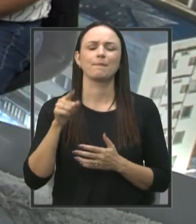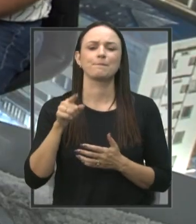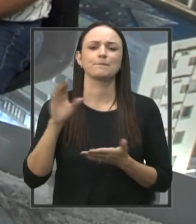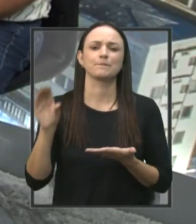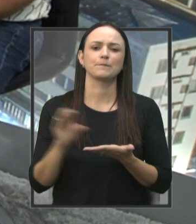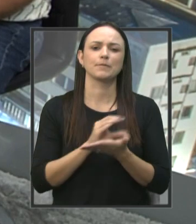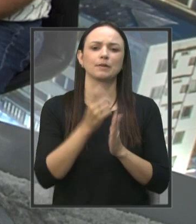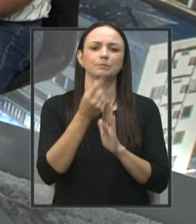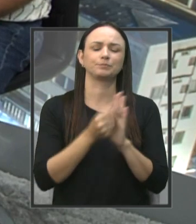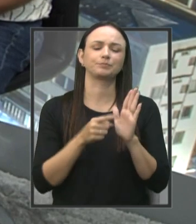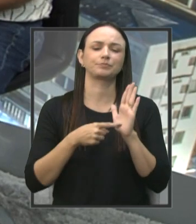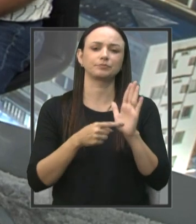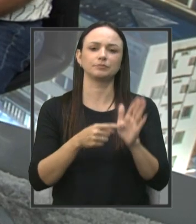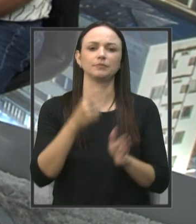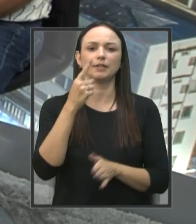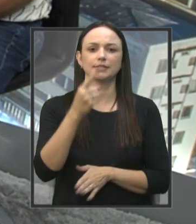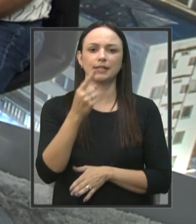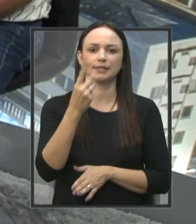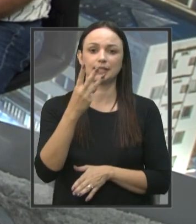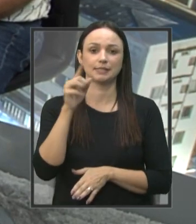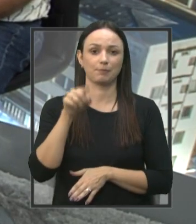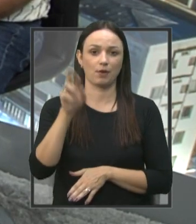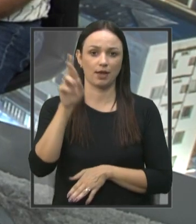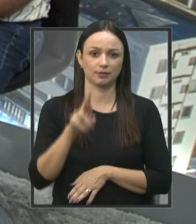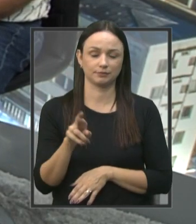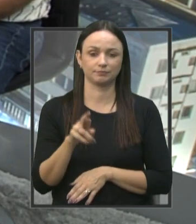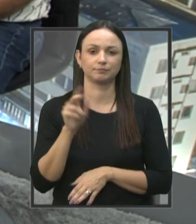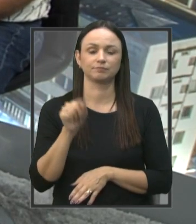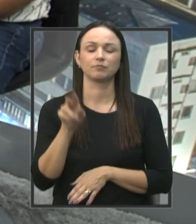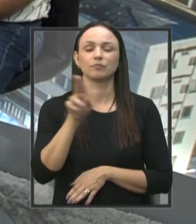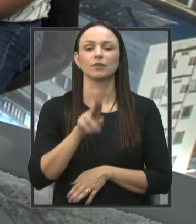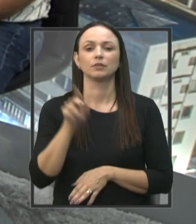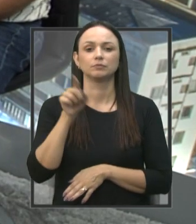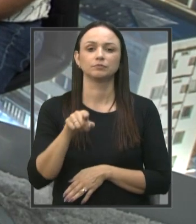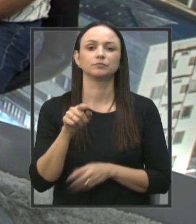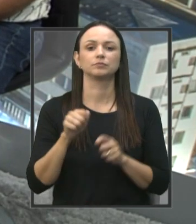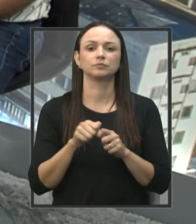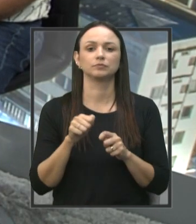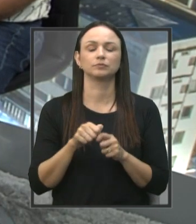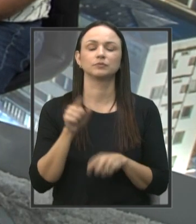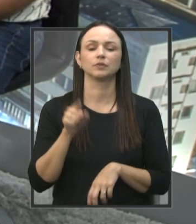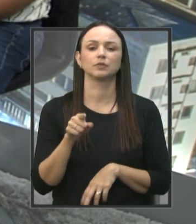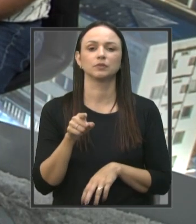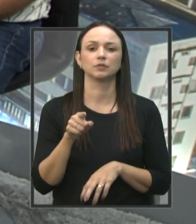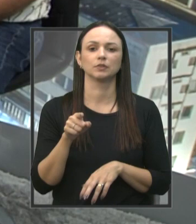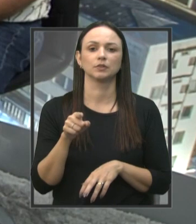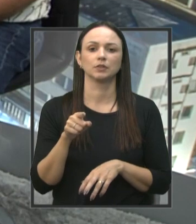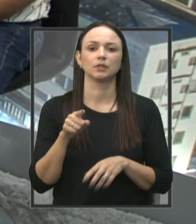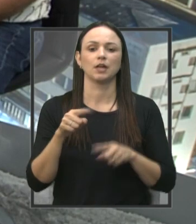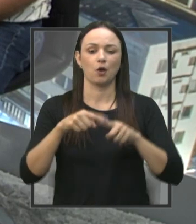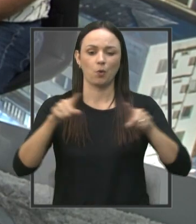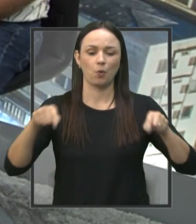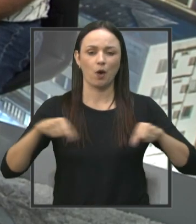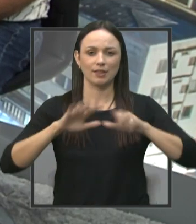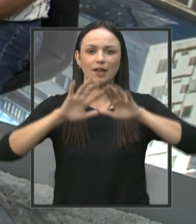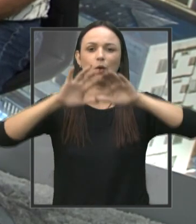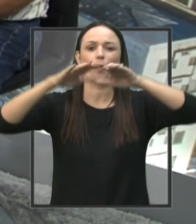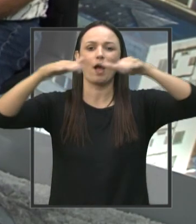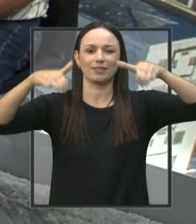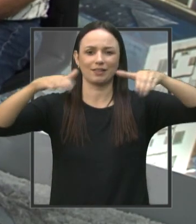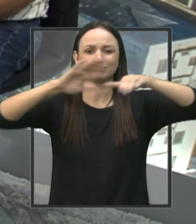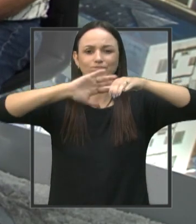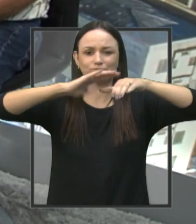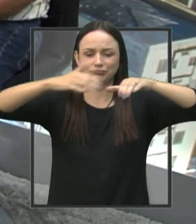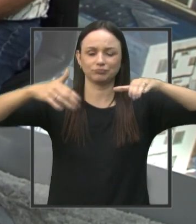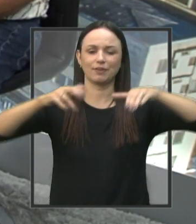senhor no orçamento, o senhor apresentou 113 mil reais a ser utilizado para a realização de uma cobertura da quadra da Vila Ribeiro. Olha,